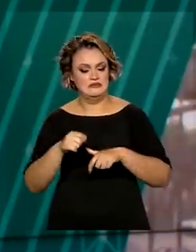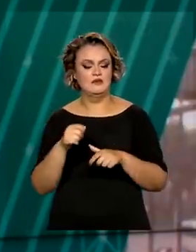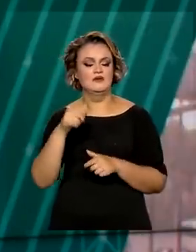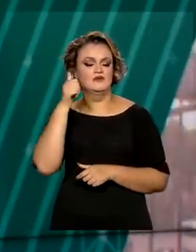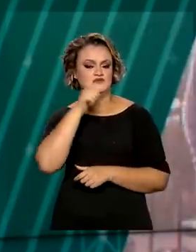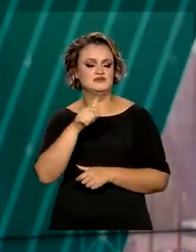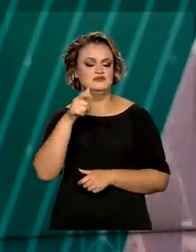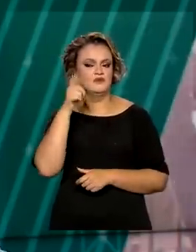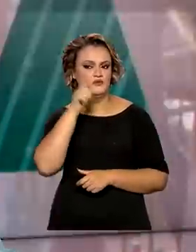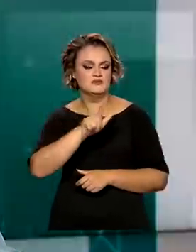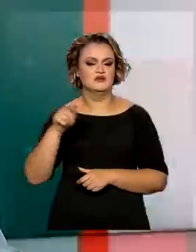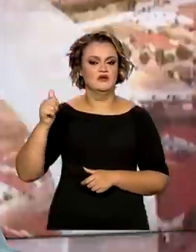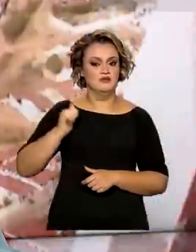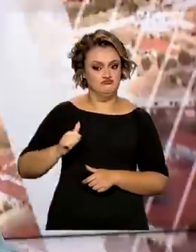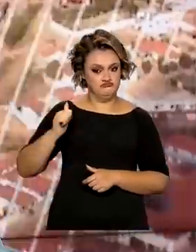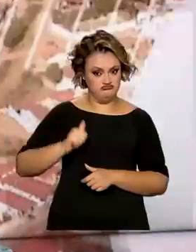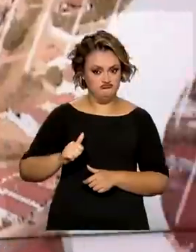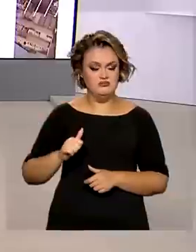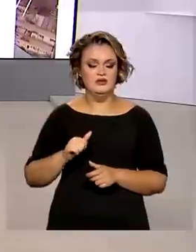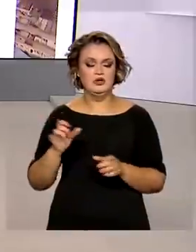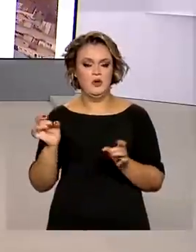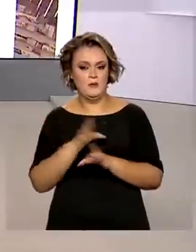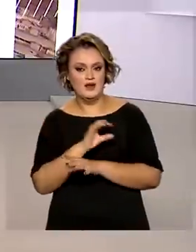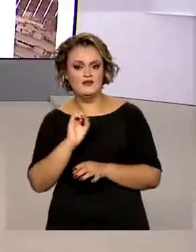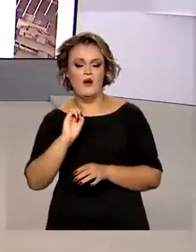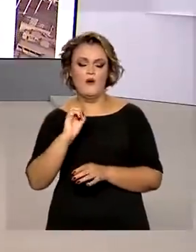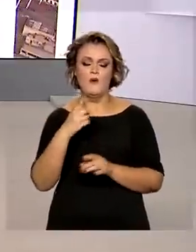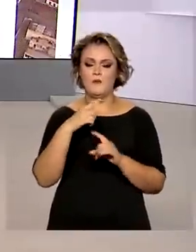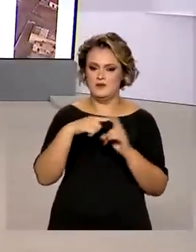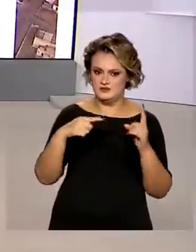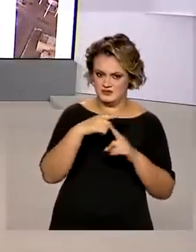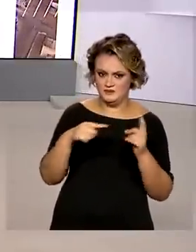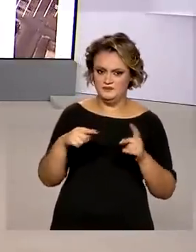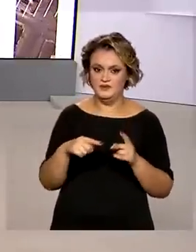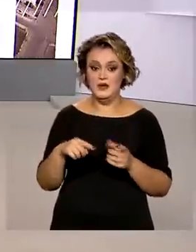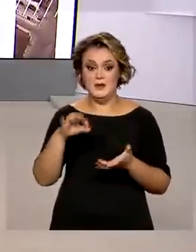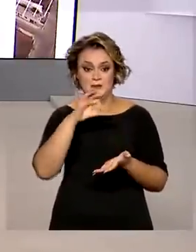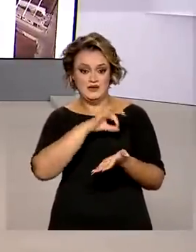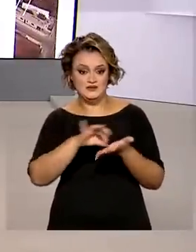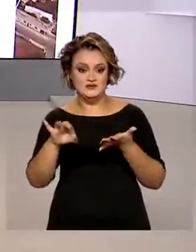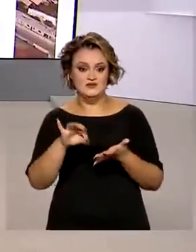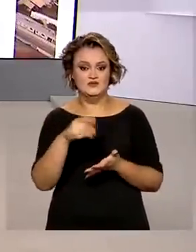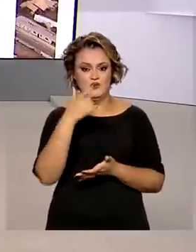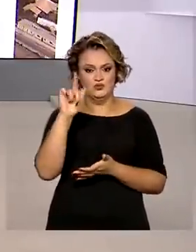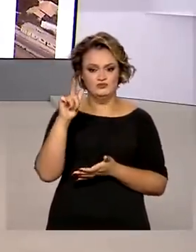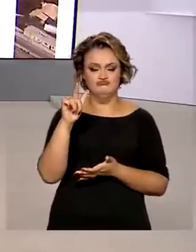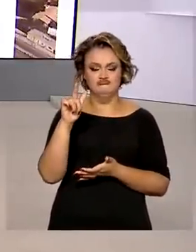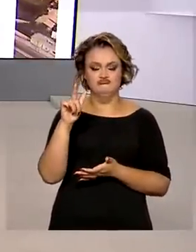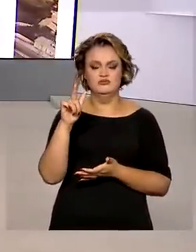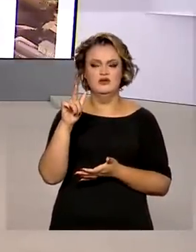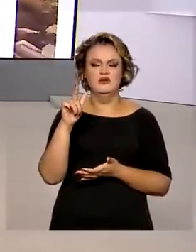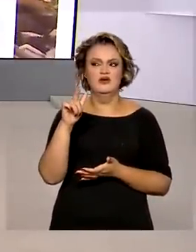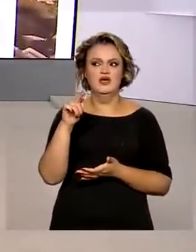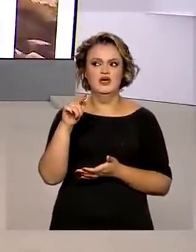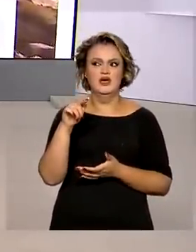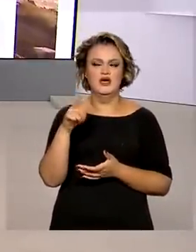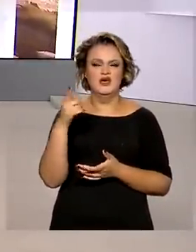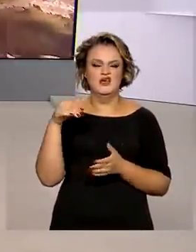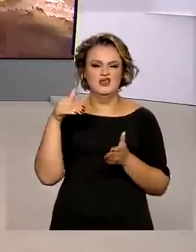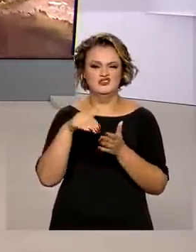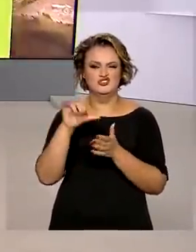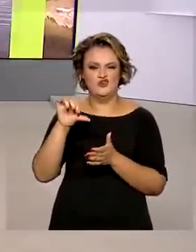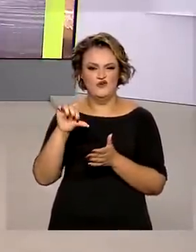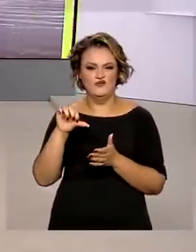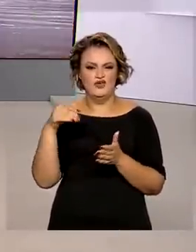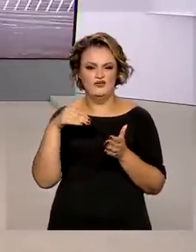bolsas de estudo integral ou parcial. Já as inscrições para o Fundo de Financiamento Estudantil serão de 9 a 12 de agosto.